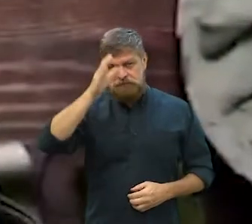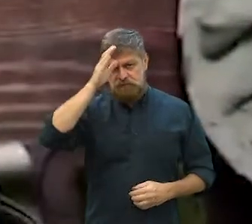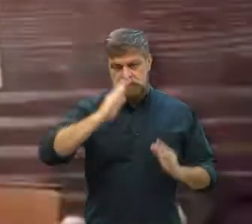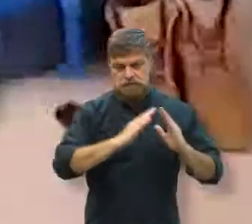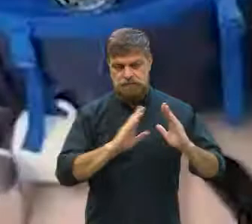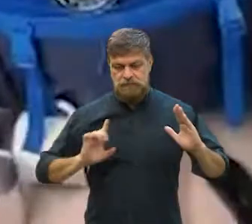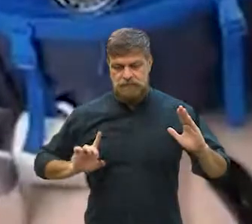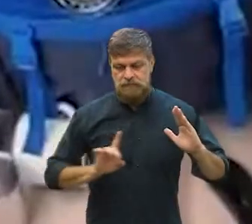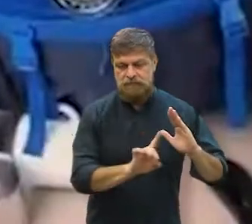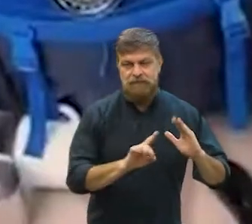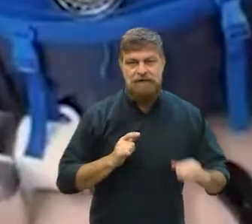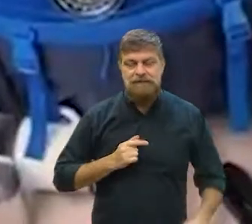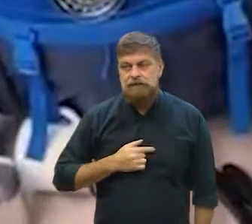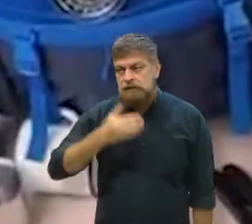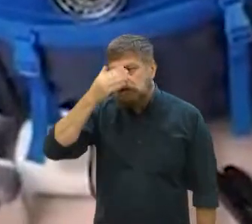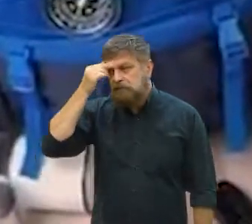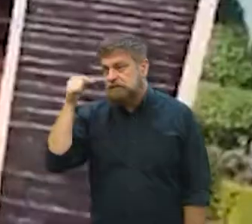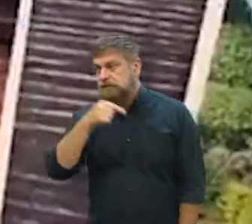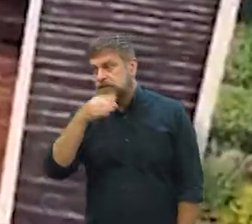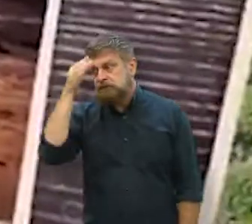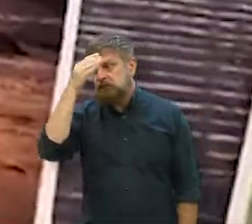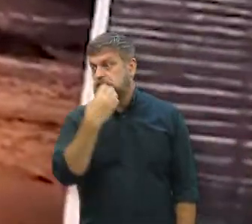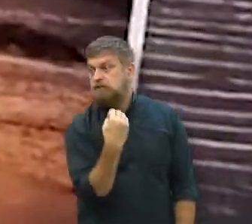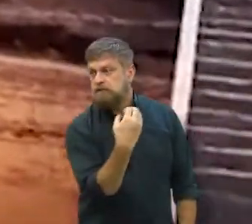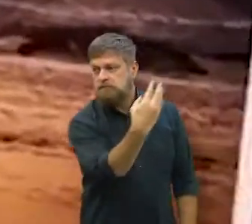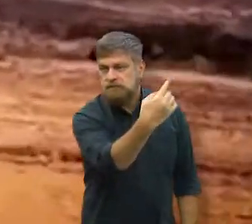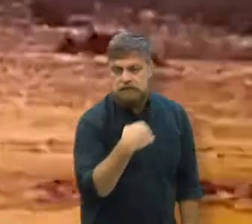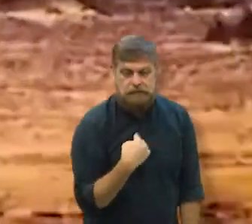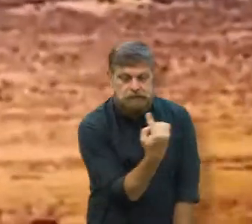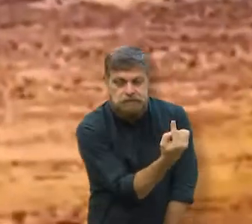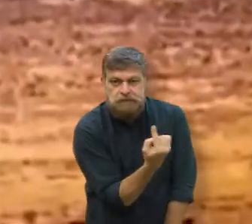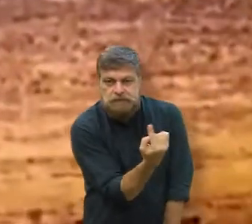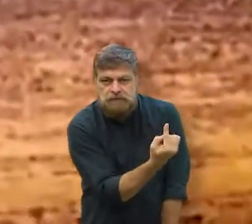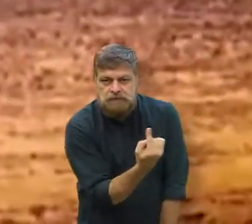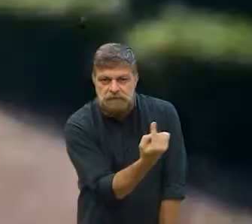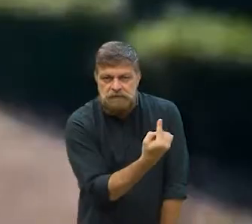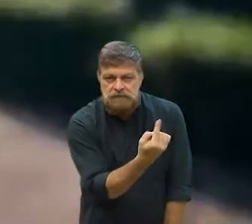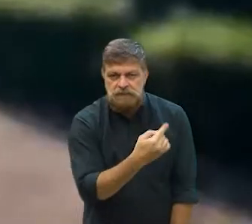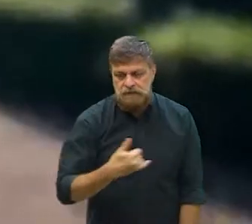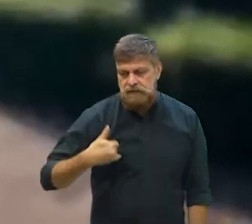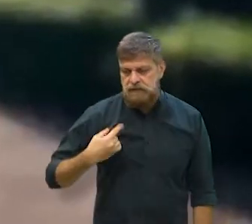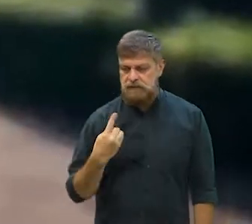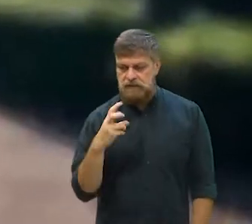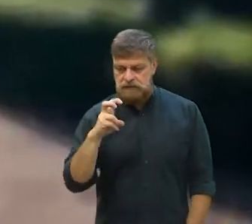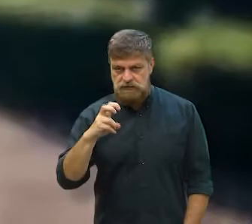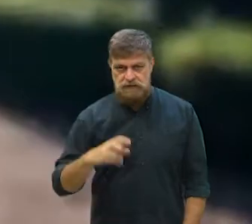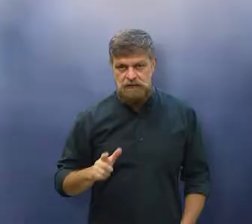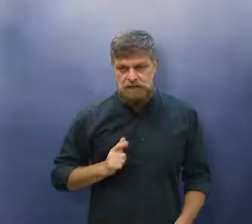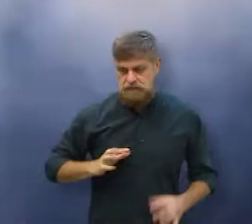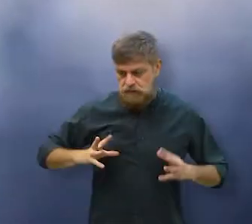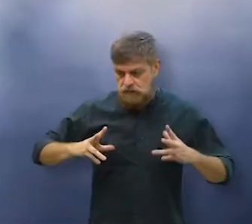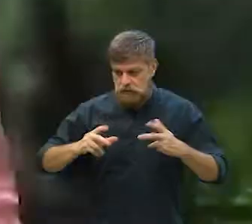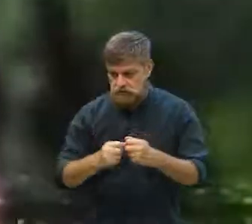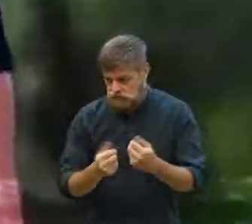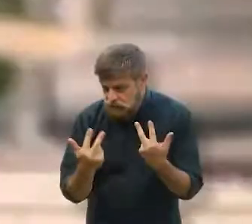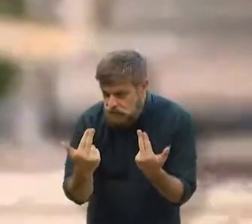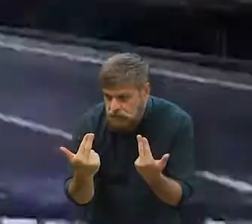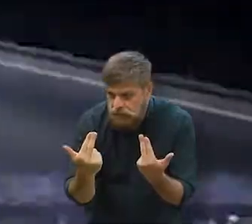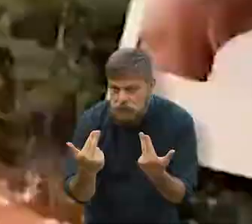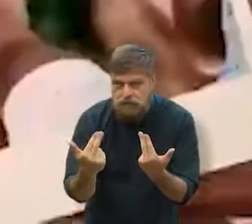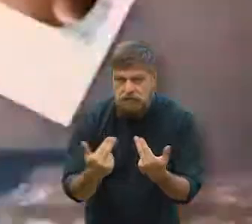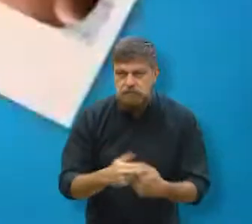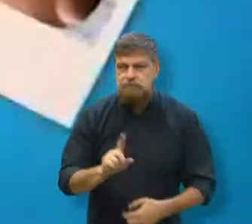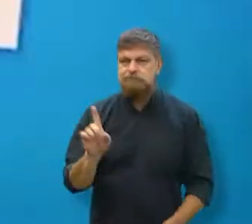e esqueci de contar para minha mãe que ele viajou. É que aí sozinha, todo mundo que tem 15 anos de idade faria a mesma coisa, certo?